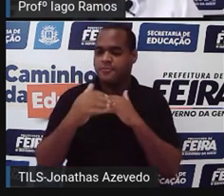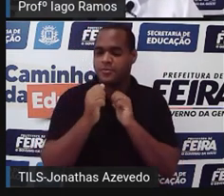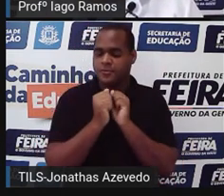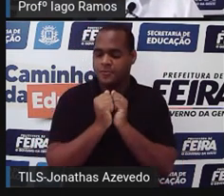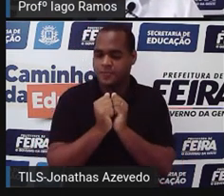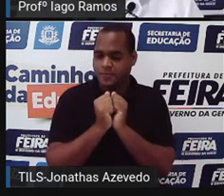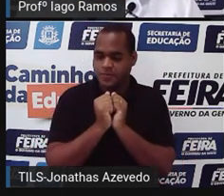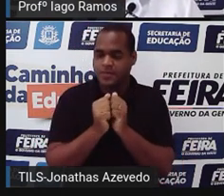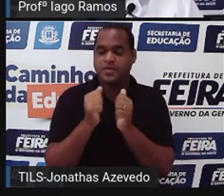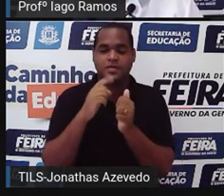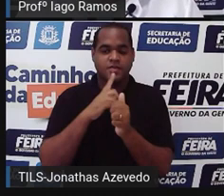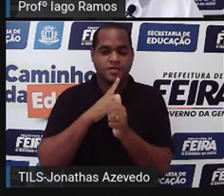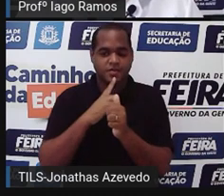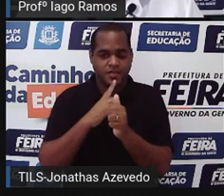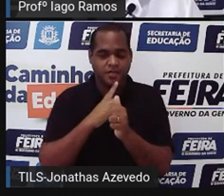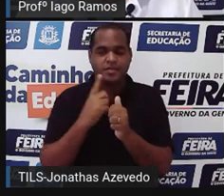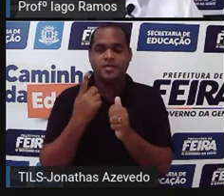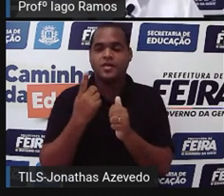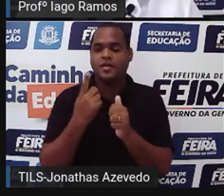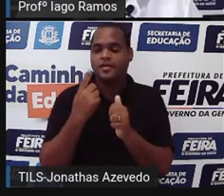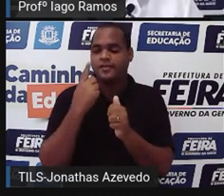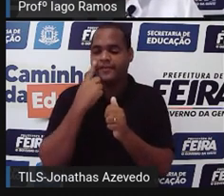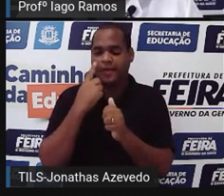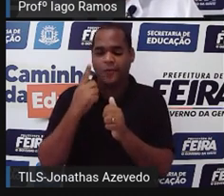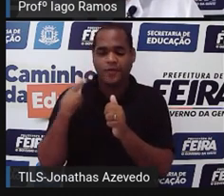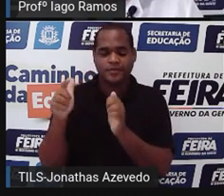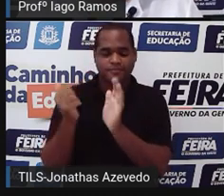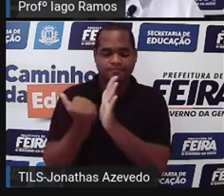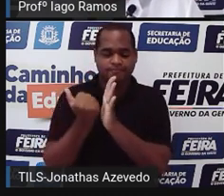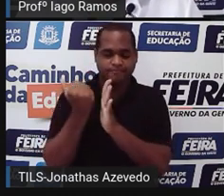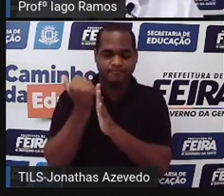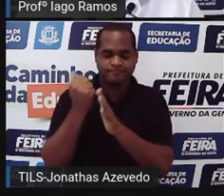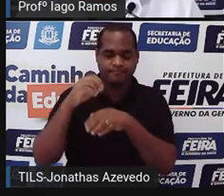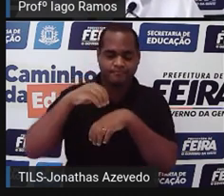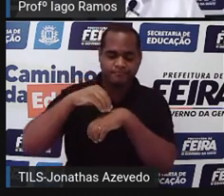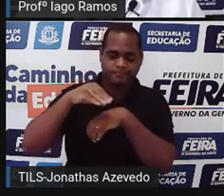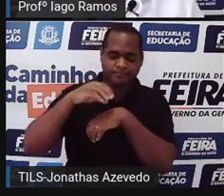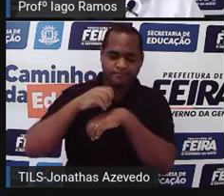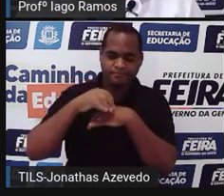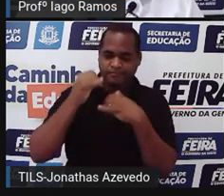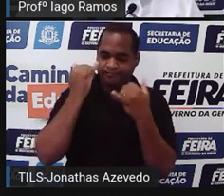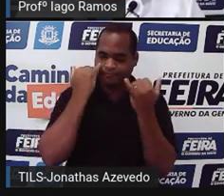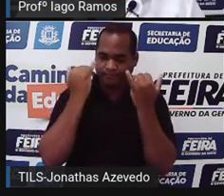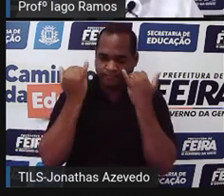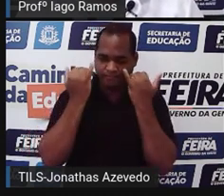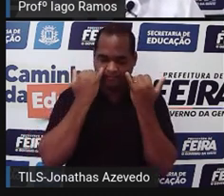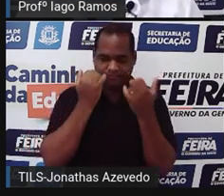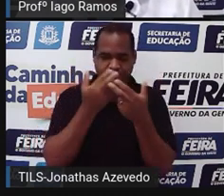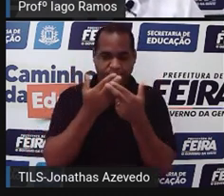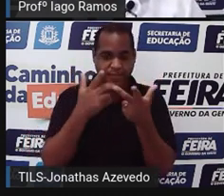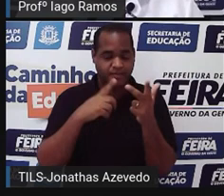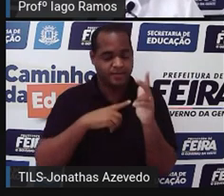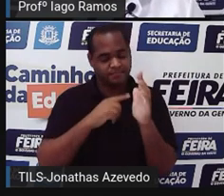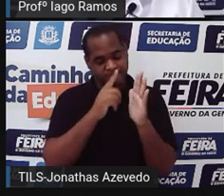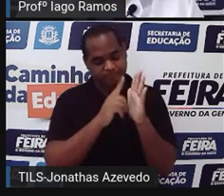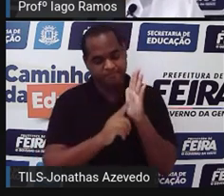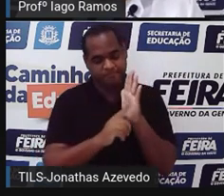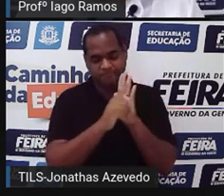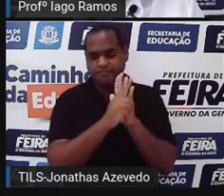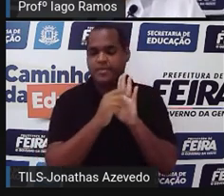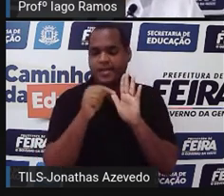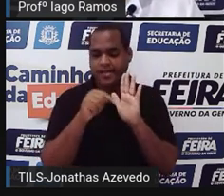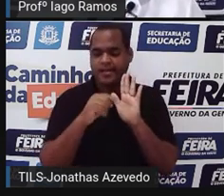porque a gente vai trazer um pouco mais de informação sobre os gráficos, já que eles são